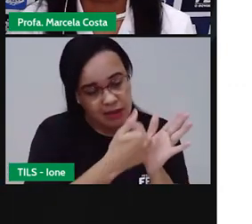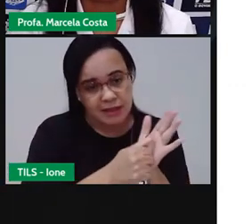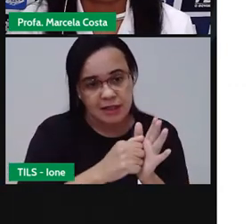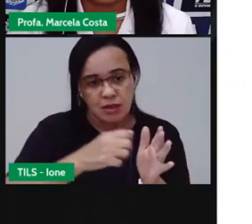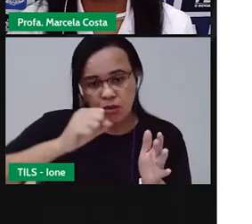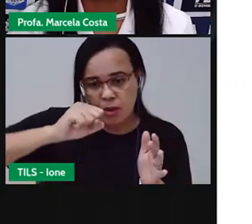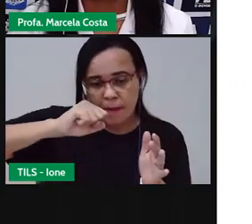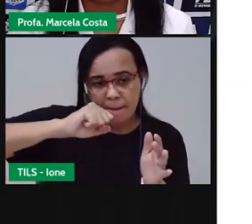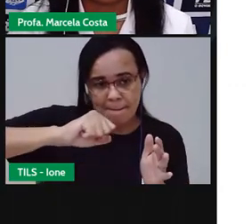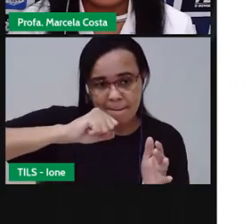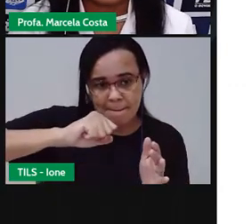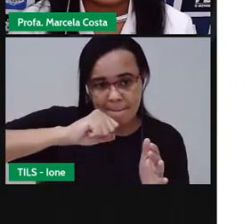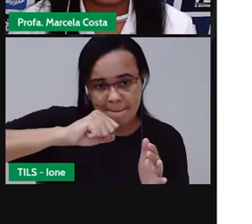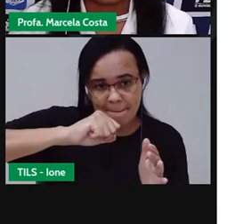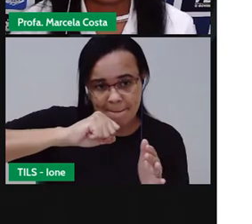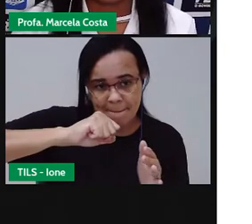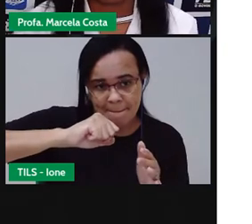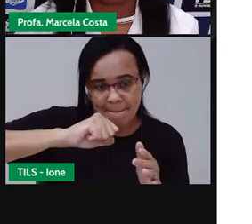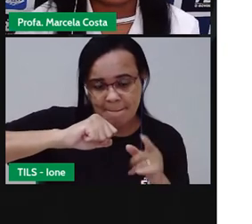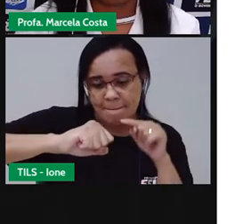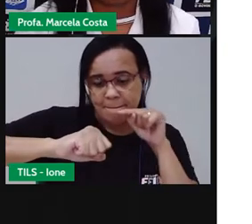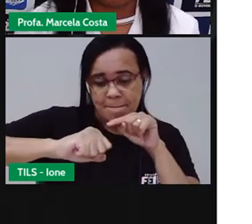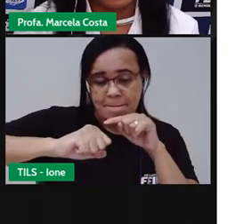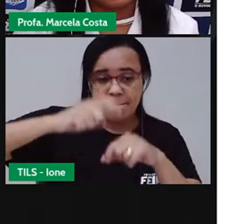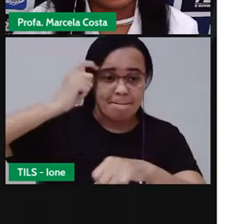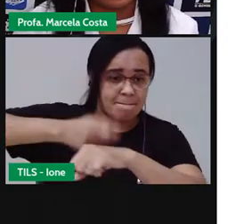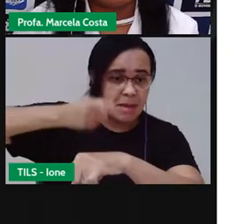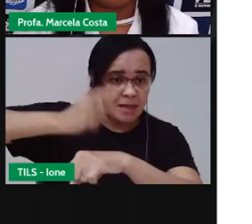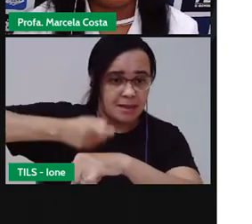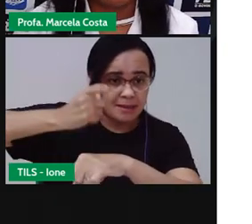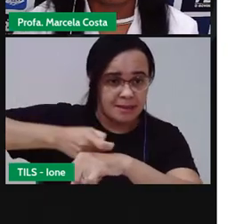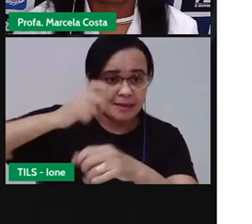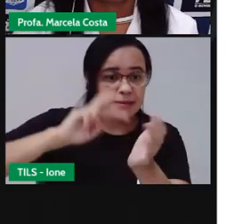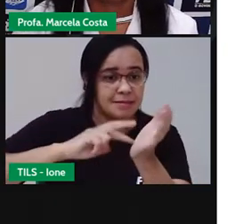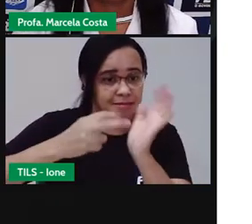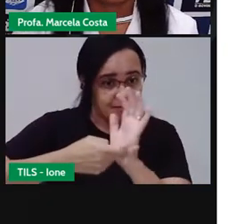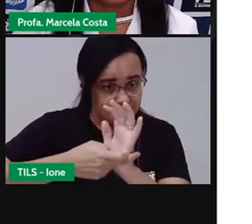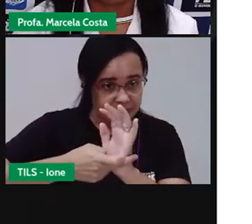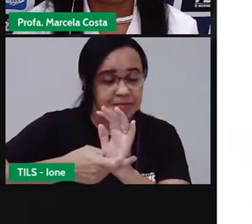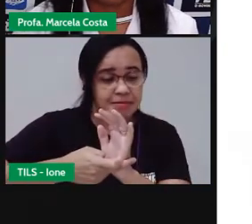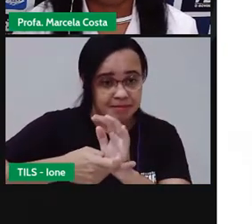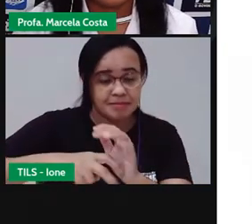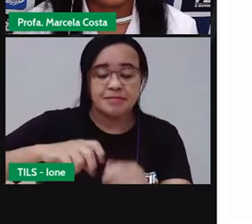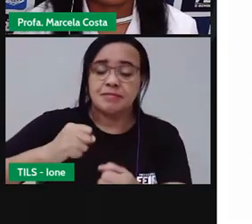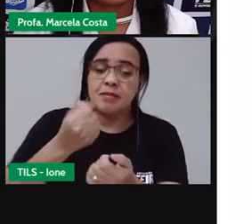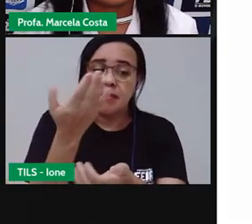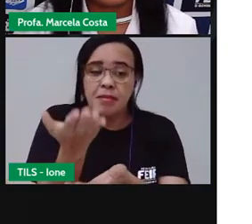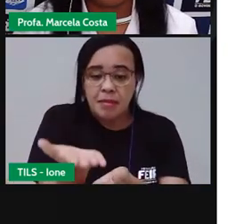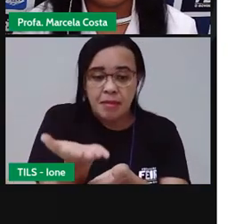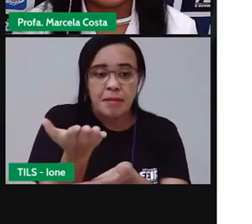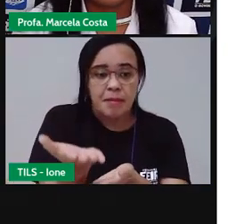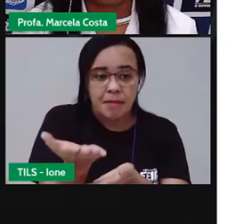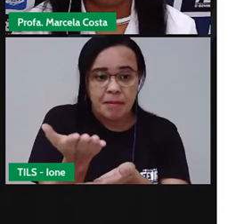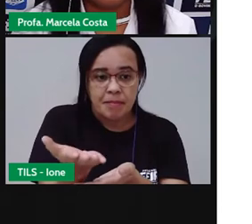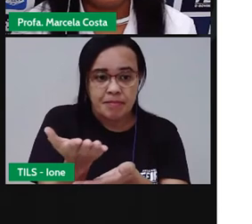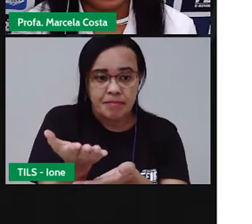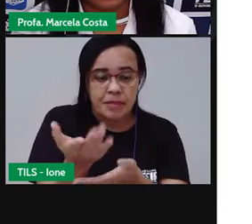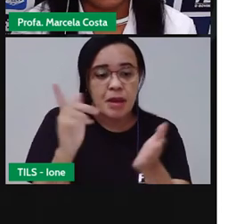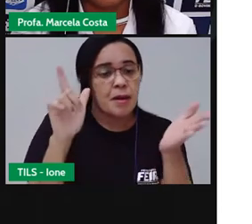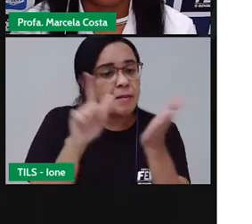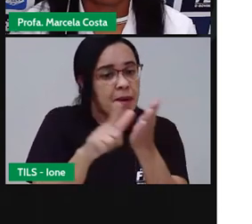A mão fechada significa pedra. A mão aberta significa